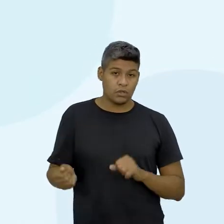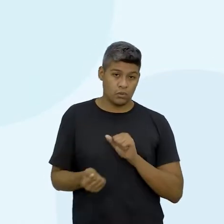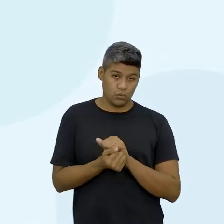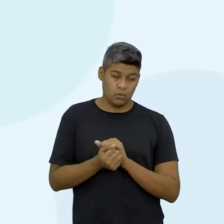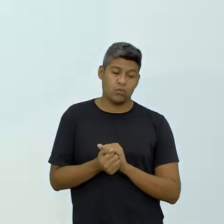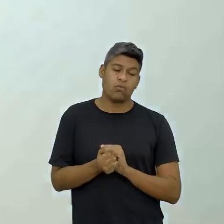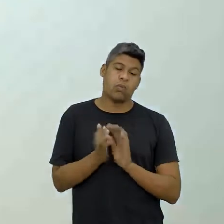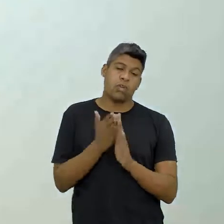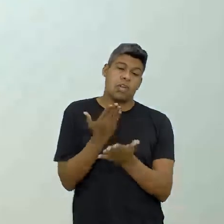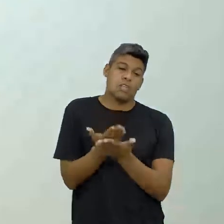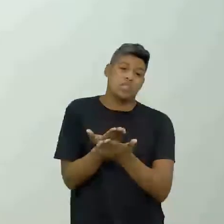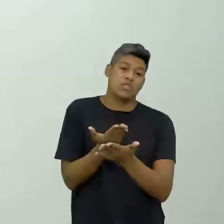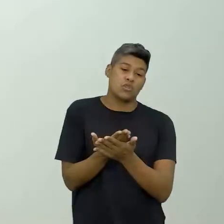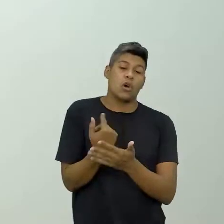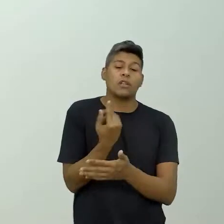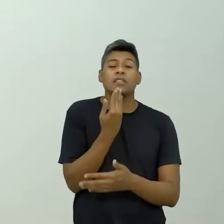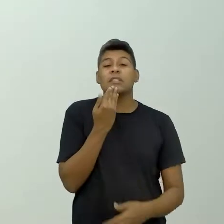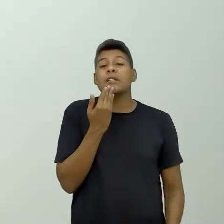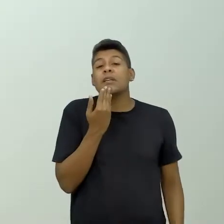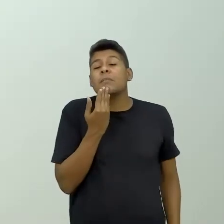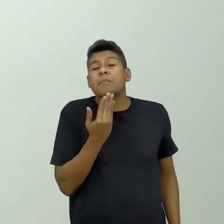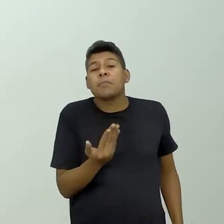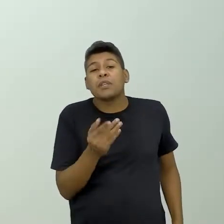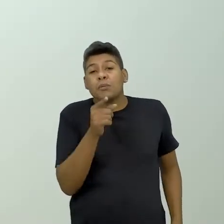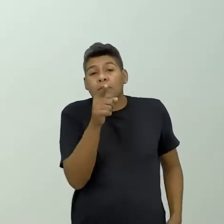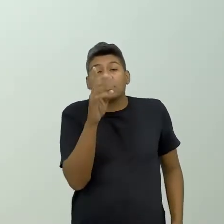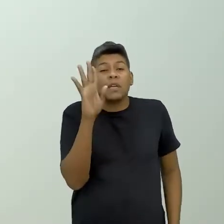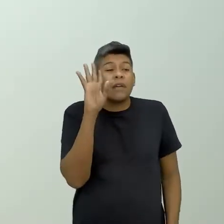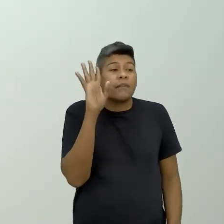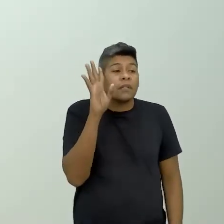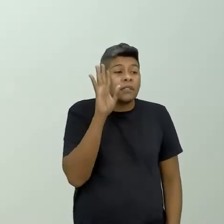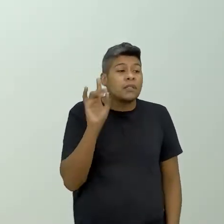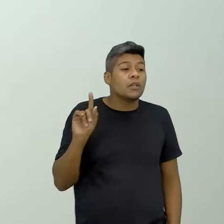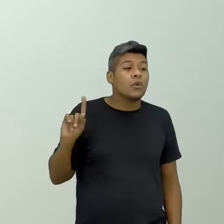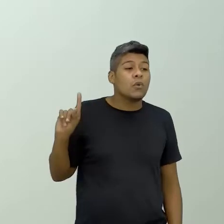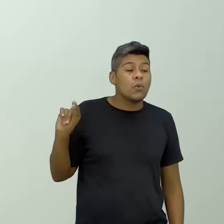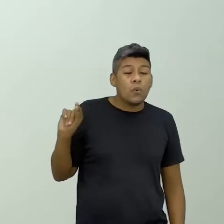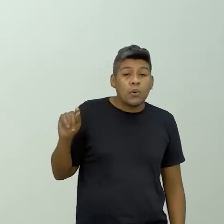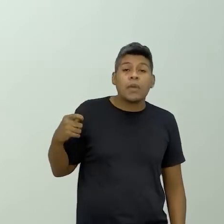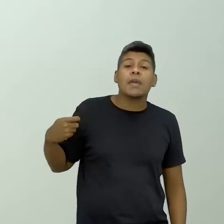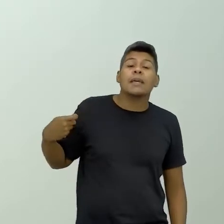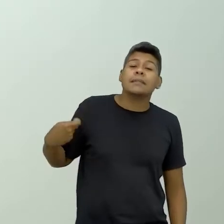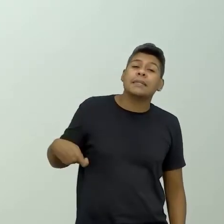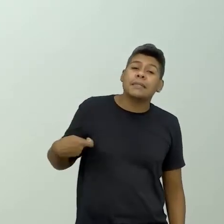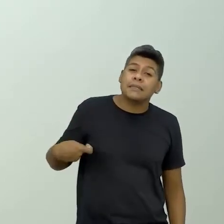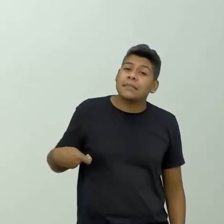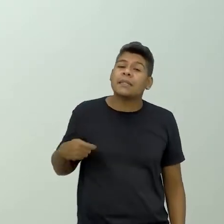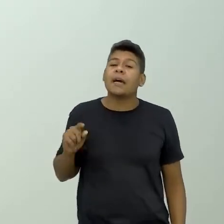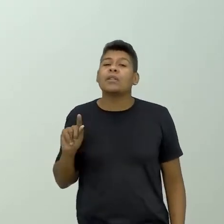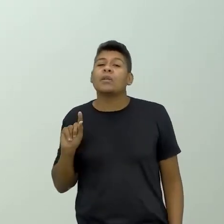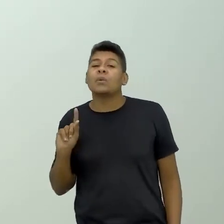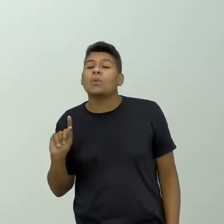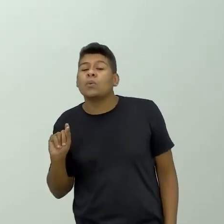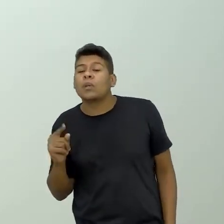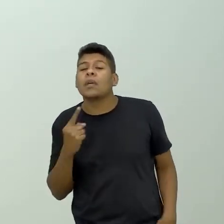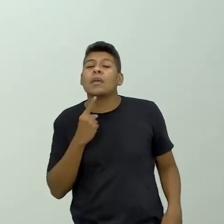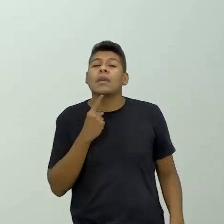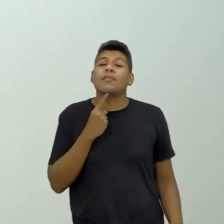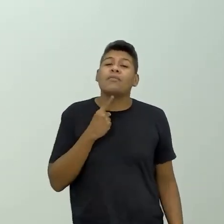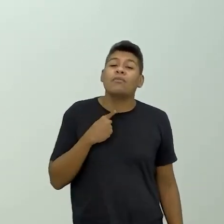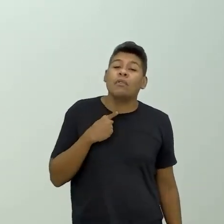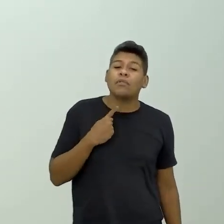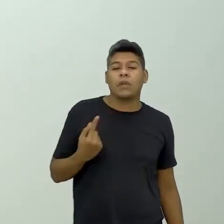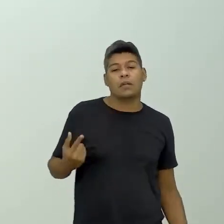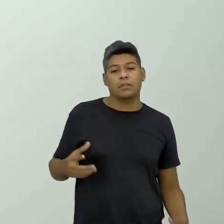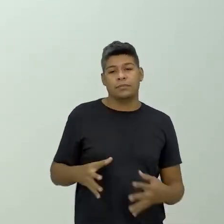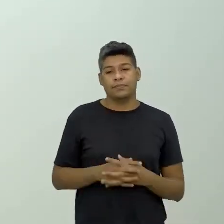vocês, a gente pediu para vocês refletirem o que realmente era necessidade e o que era desejo.